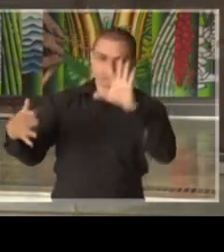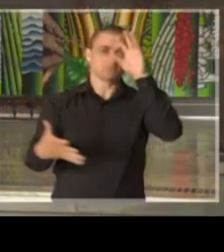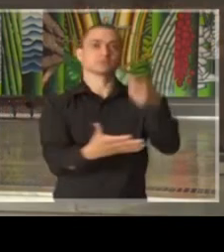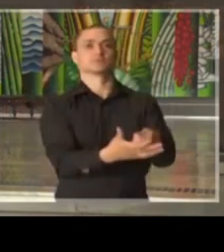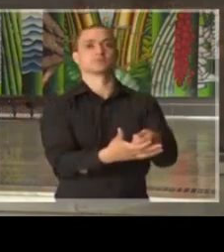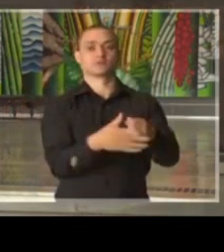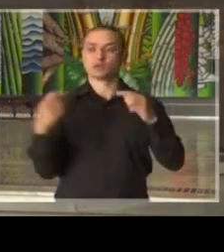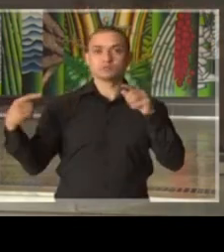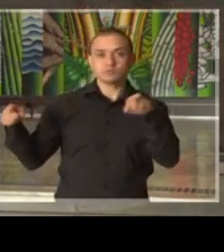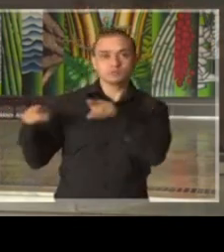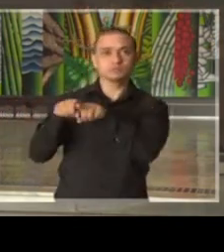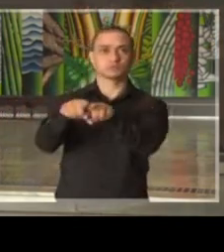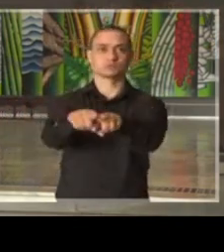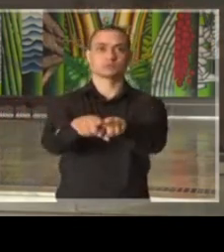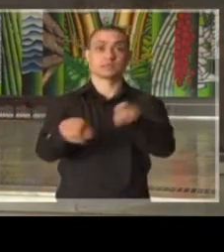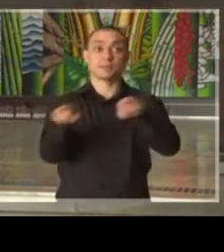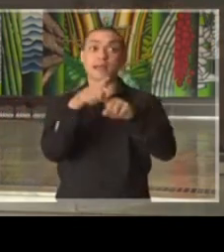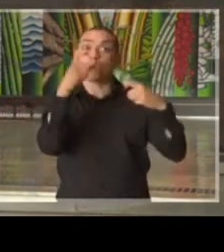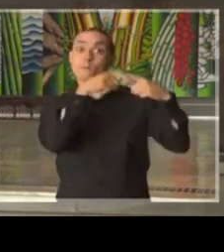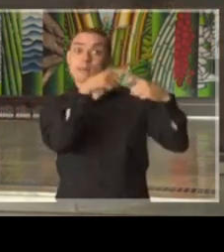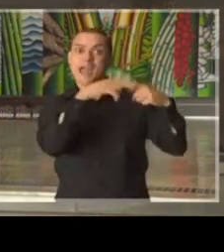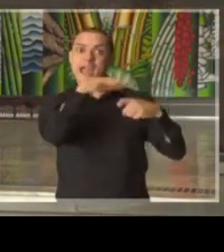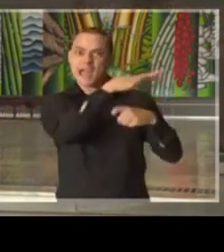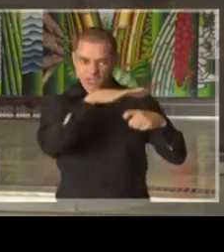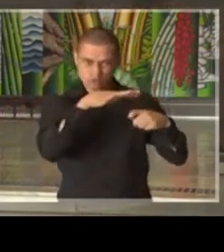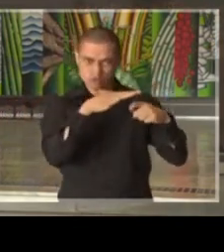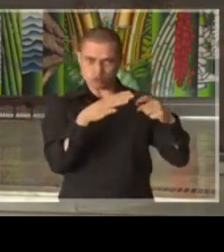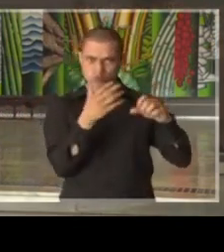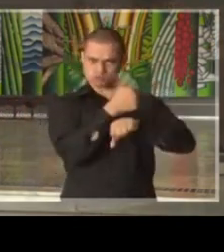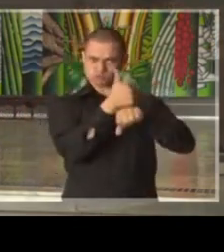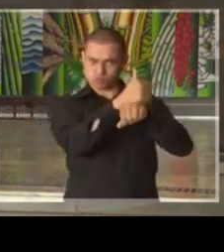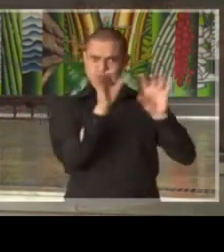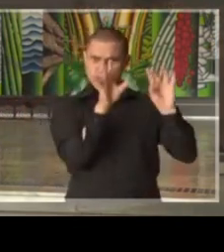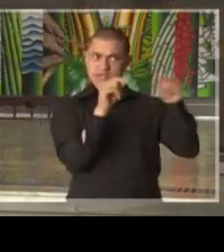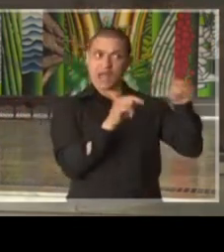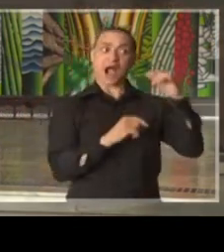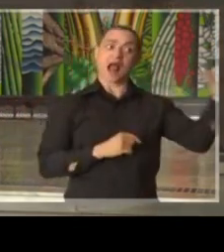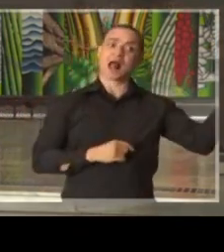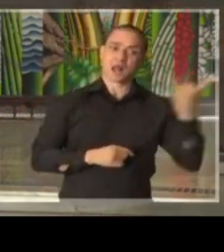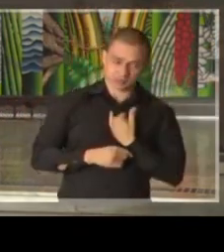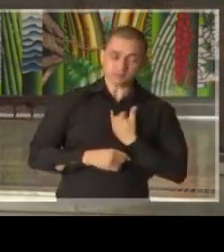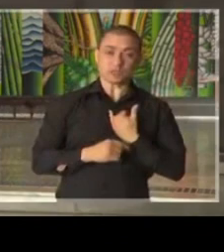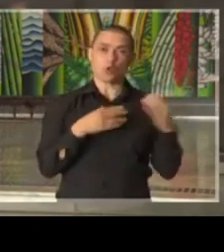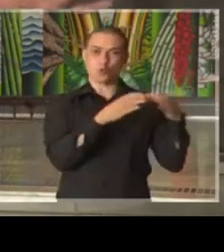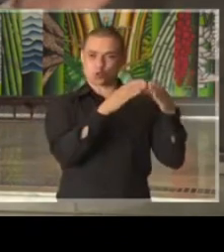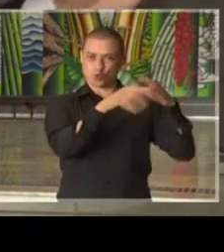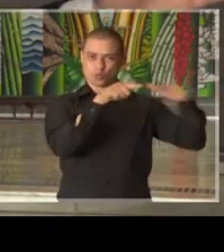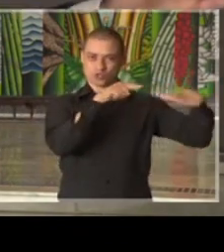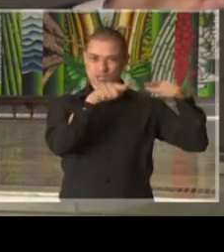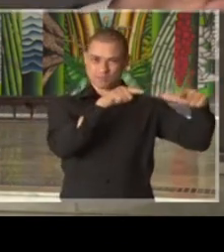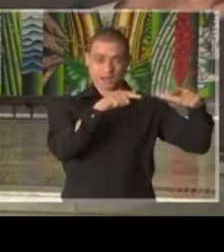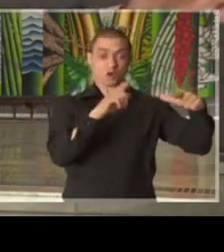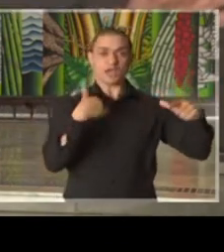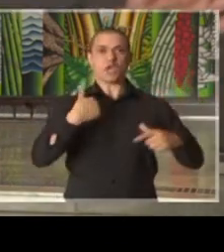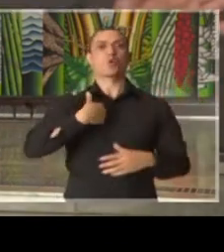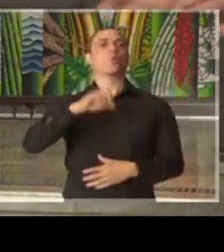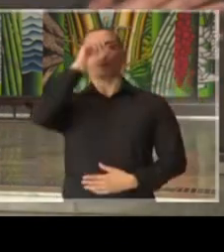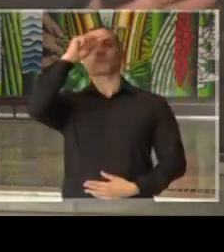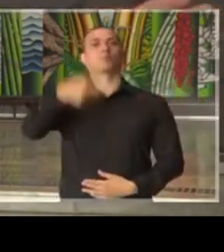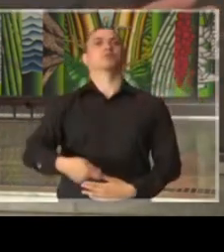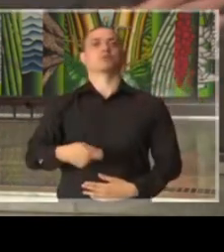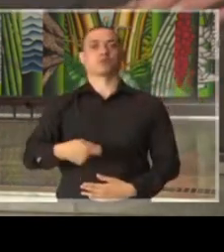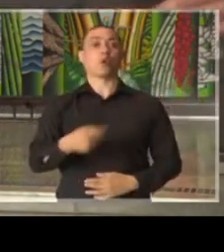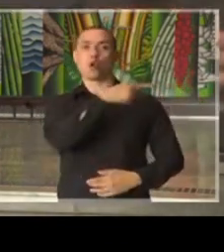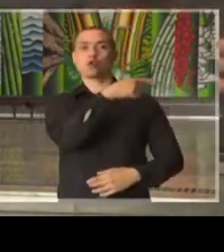orientação daqueles que são médicos, infectologistas e especialistas a um grupo de trabalho, repito, a decisão não é individual do